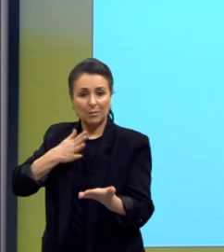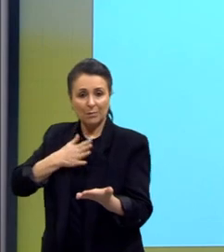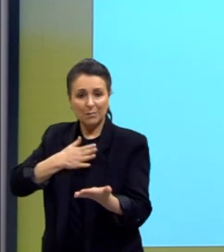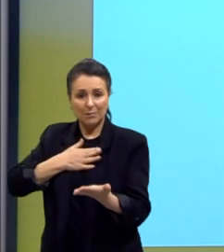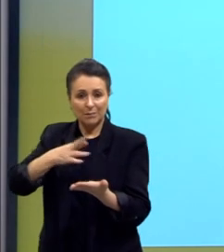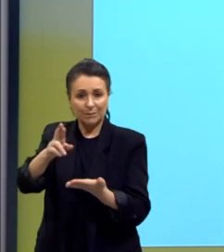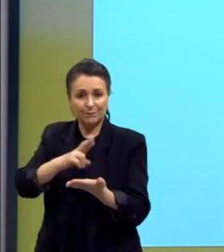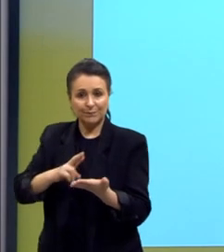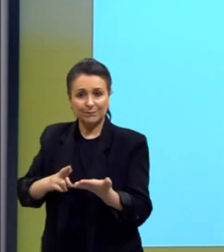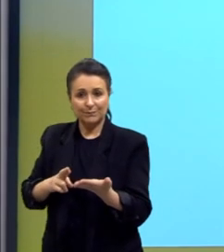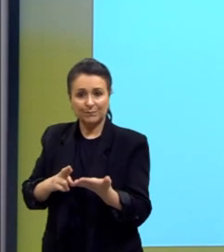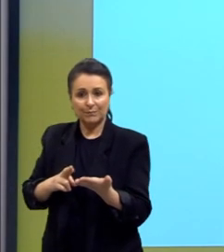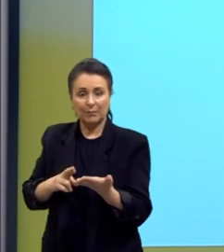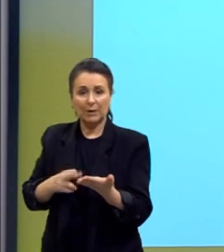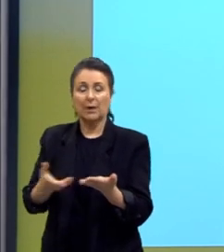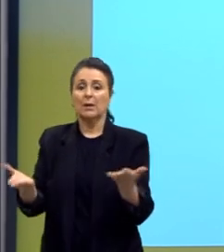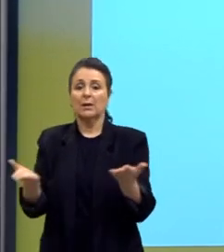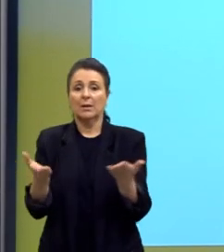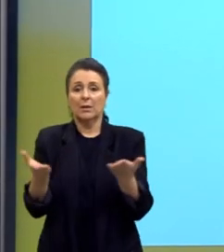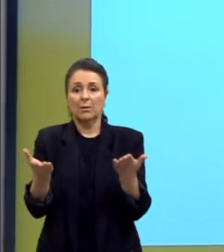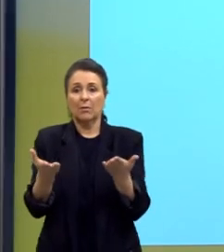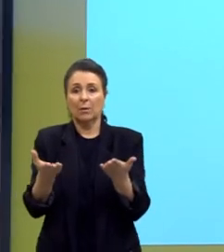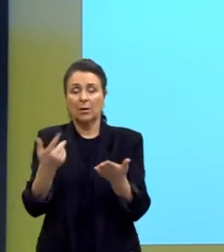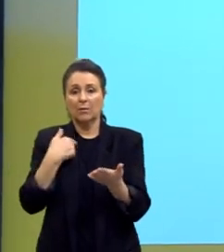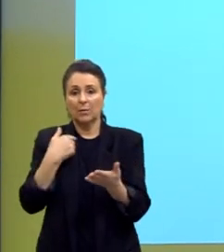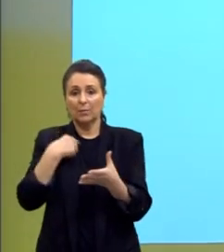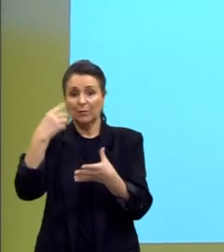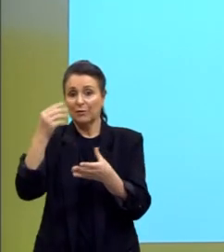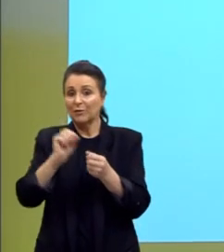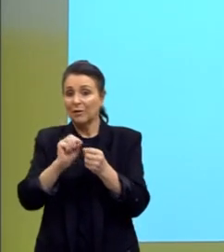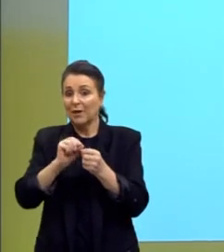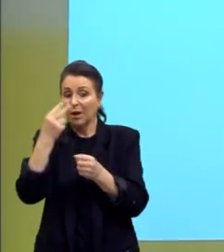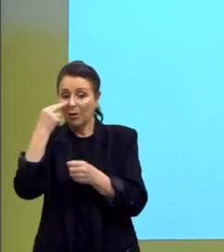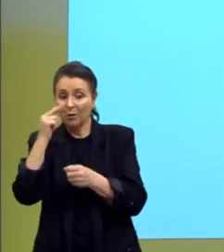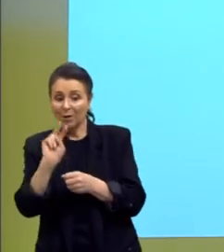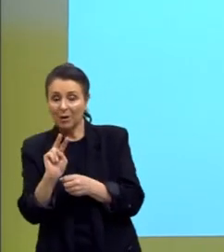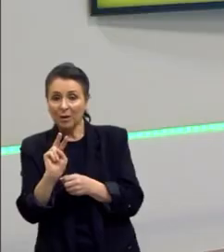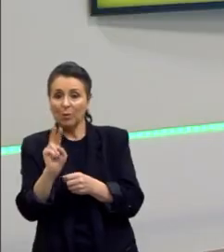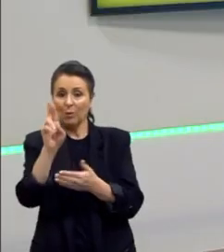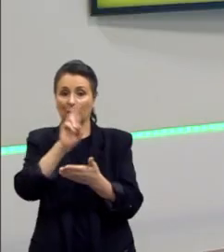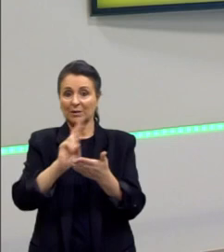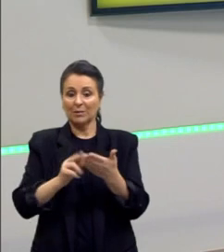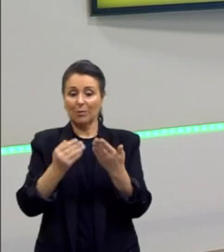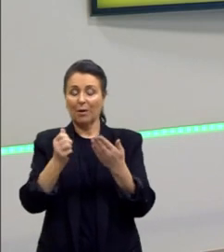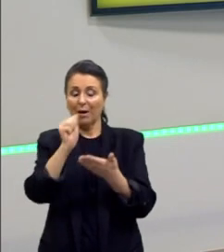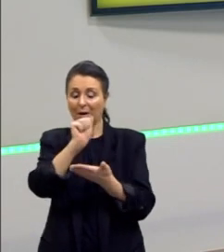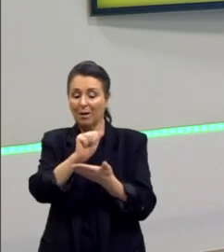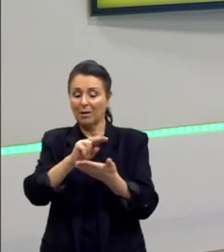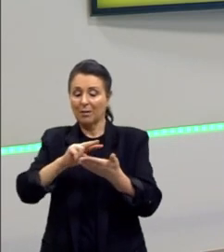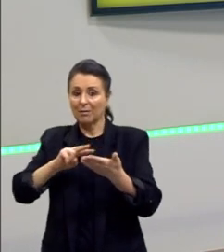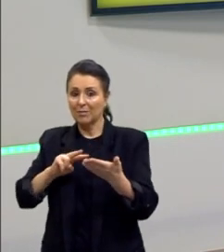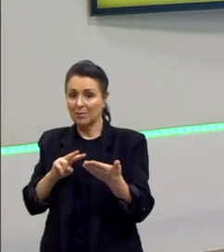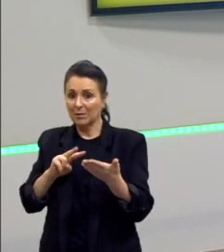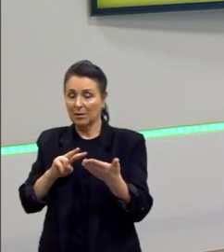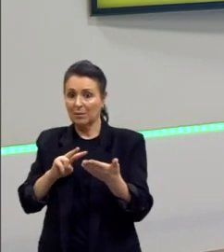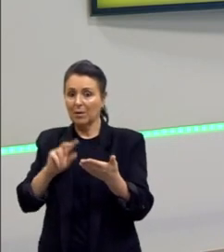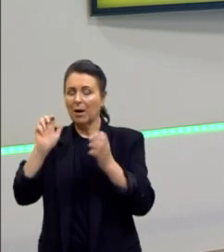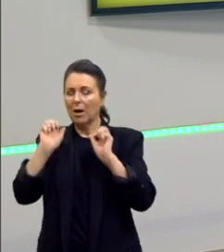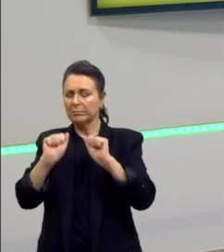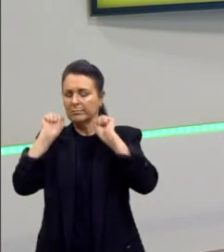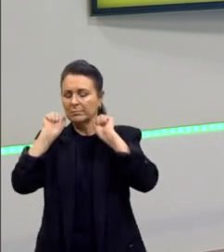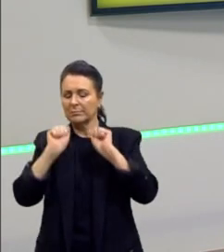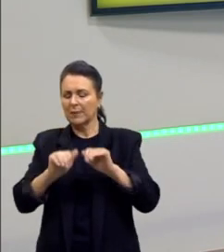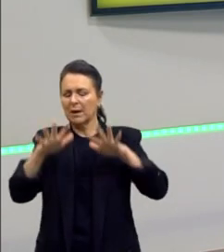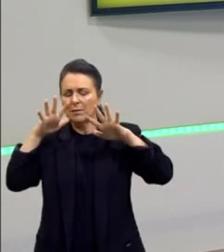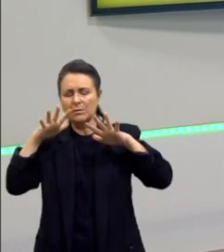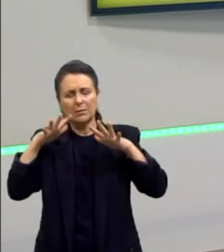E é claro que nós vamos agora para dentro de uma redação, nota mil, avaliar a mágica, o